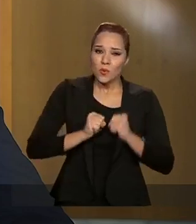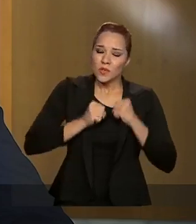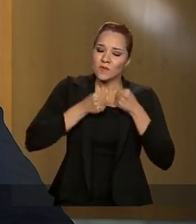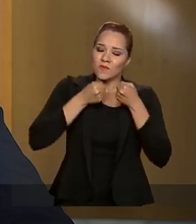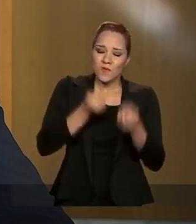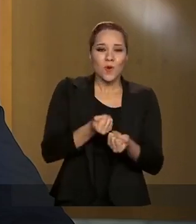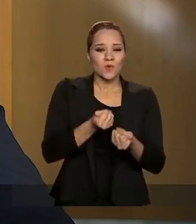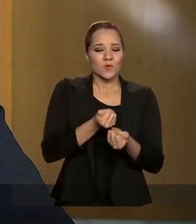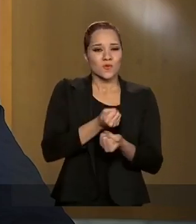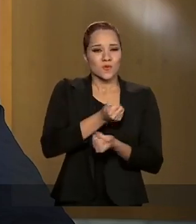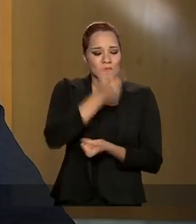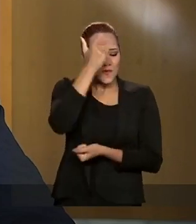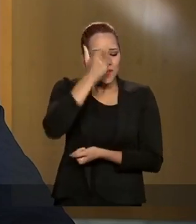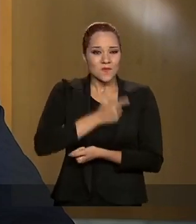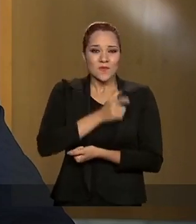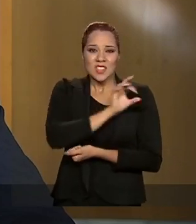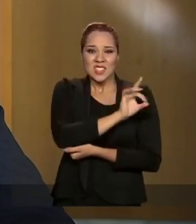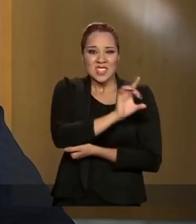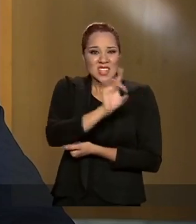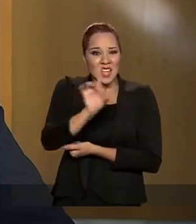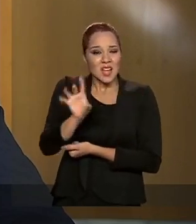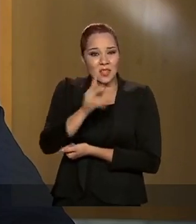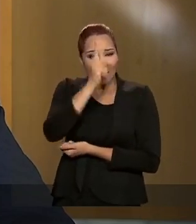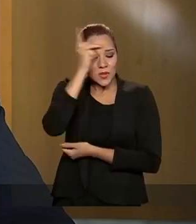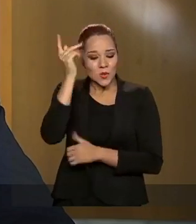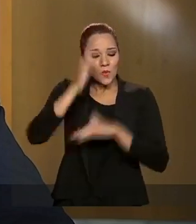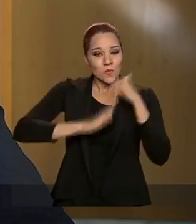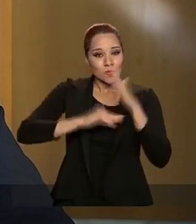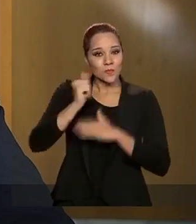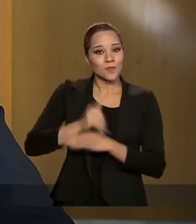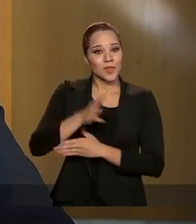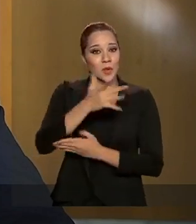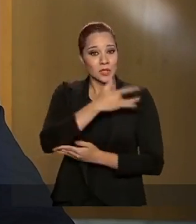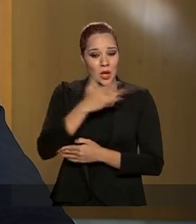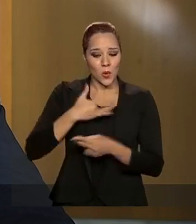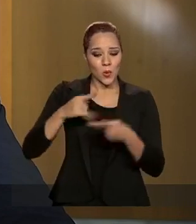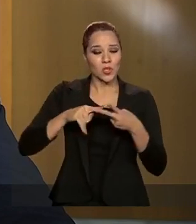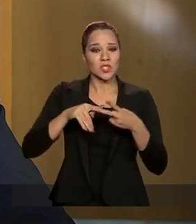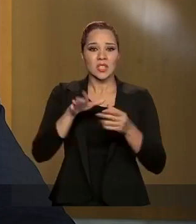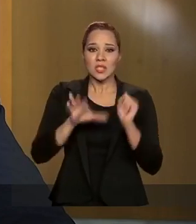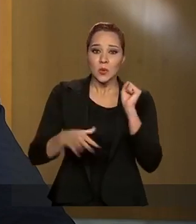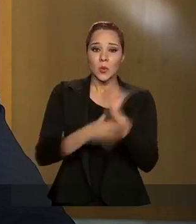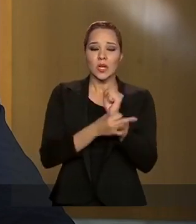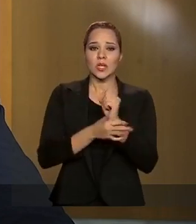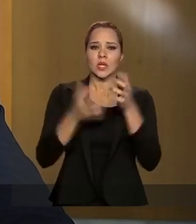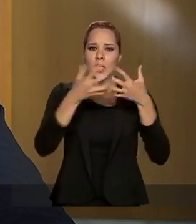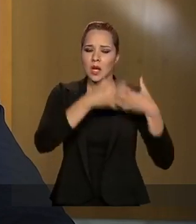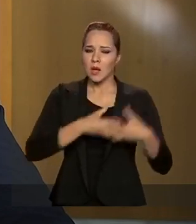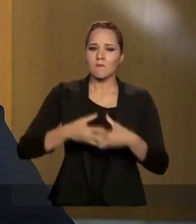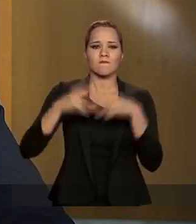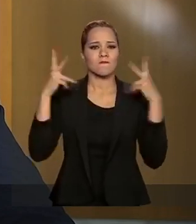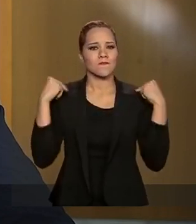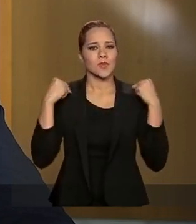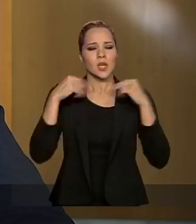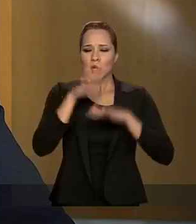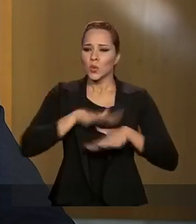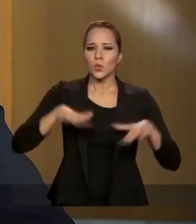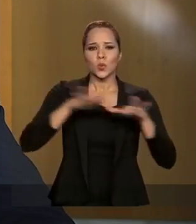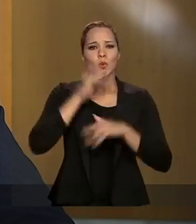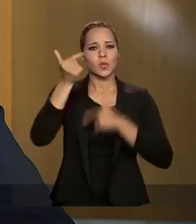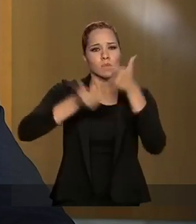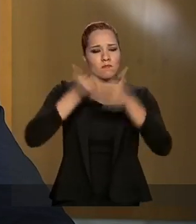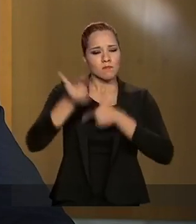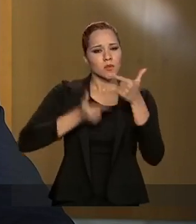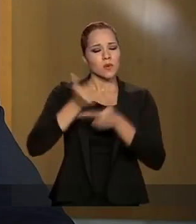sacrifício pessoal de todos os profissionais de saúde, da área de segurança, caminhoneiros e todos os trabalhadores de